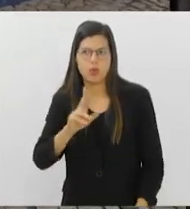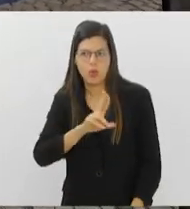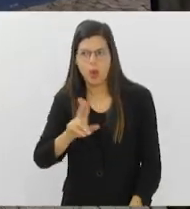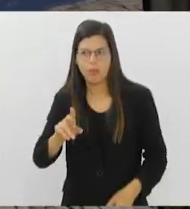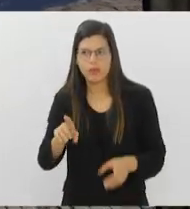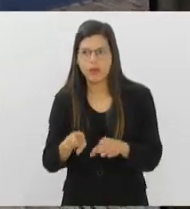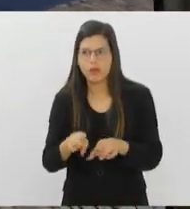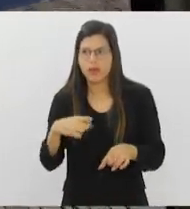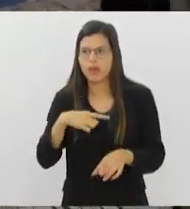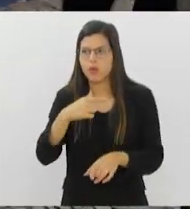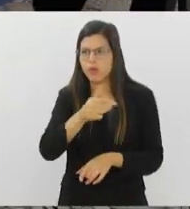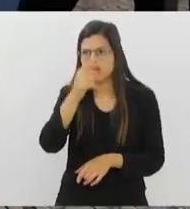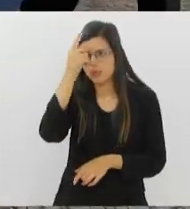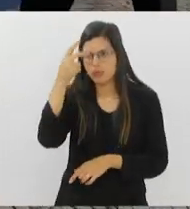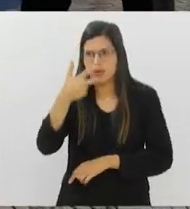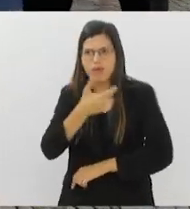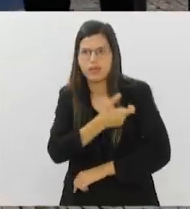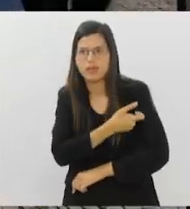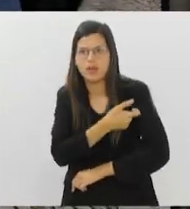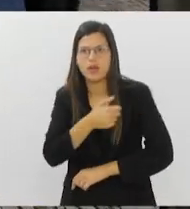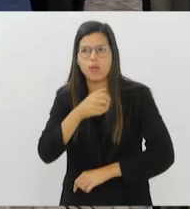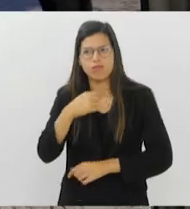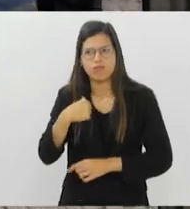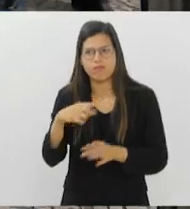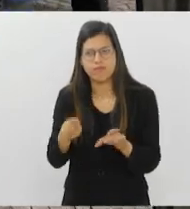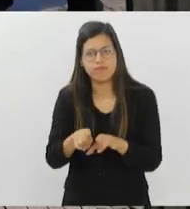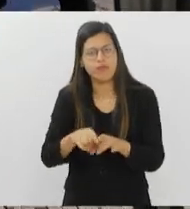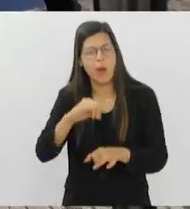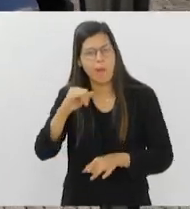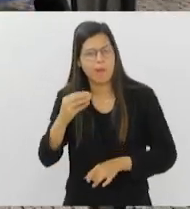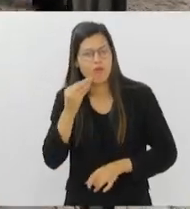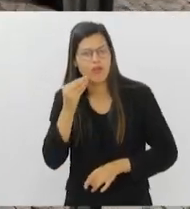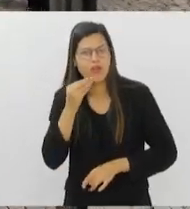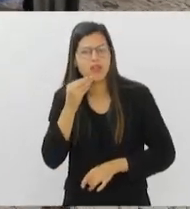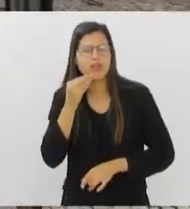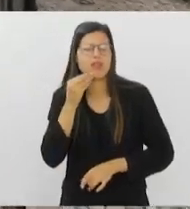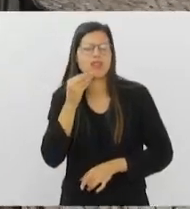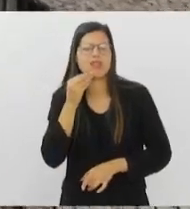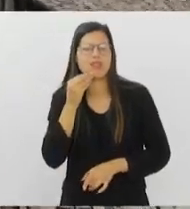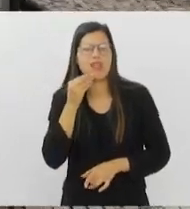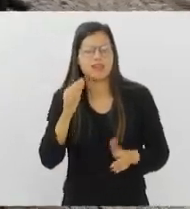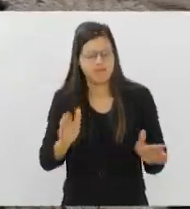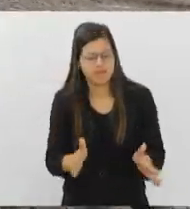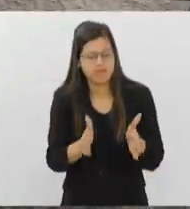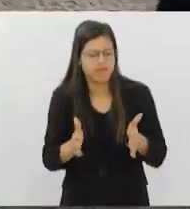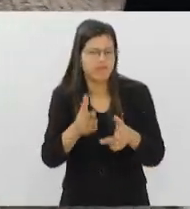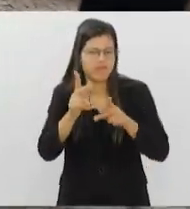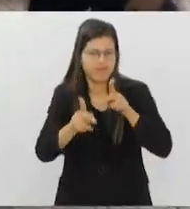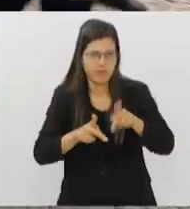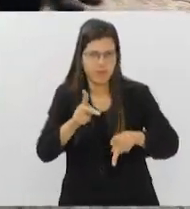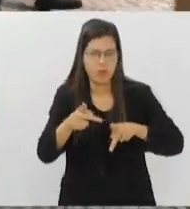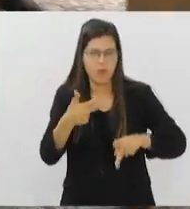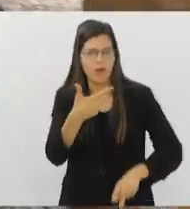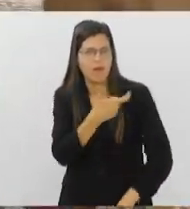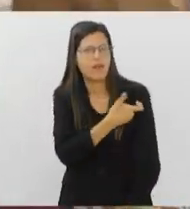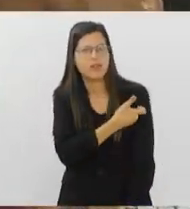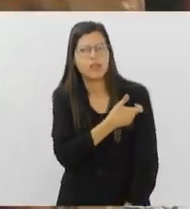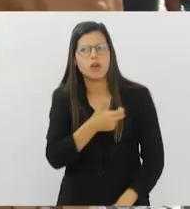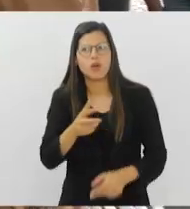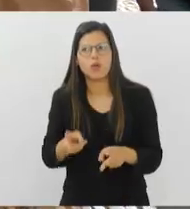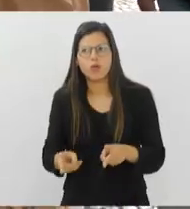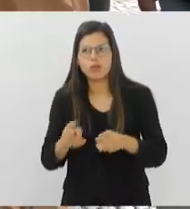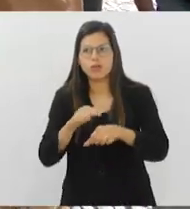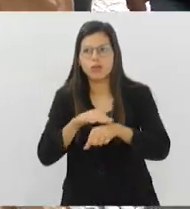vacinando também e eu vou aproveitar essa oportunidade também para incentivar a população a se vacinar também, né? Nós vamos continuar aqui a conversa com